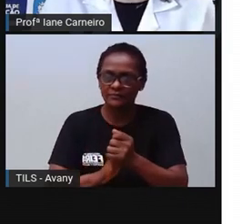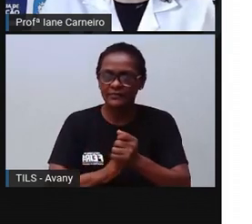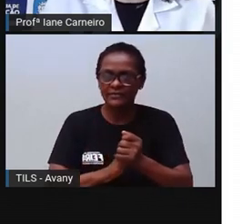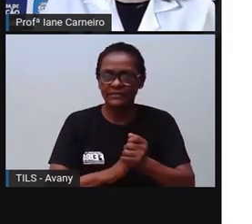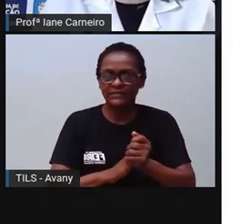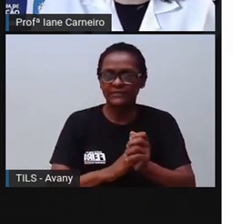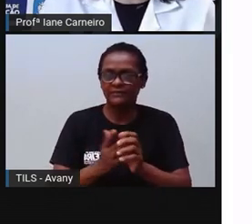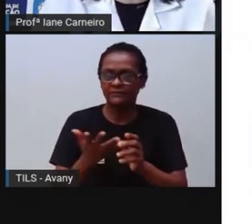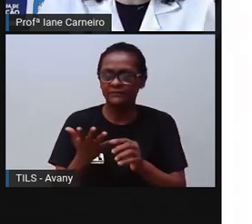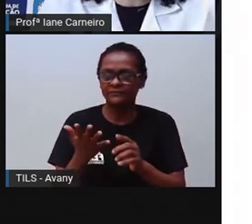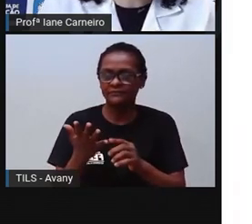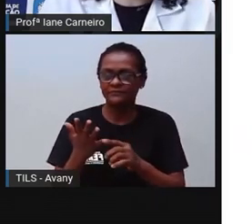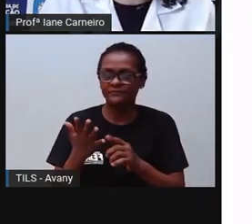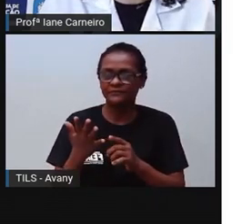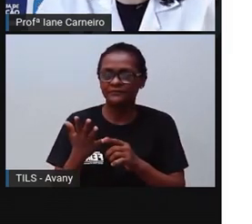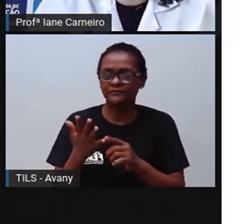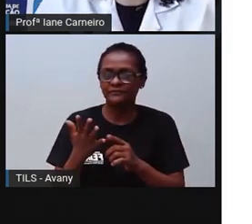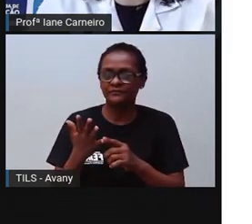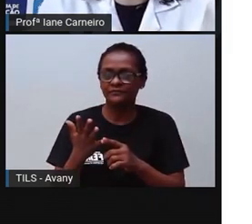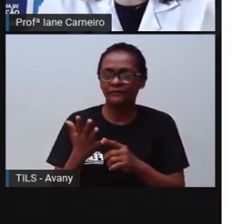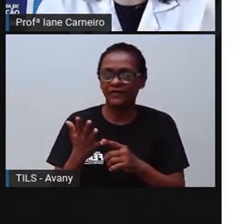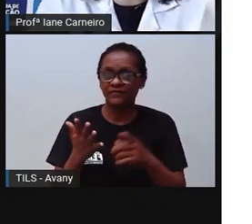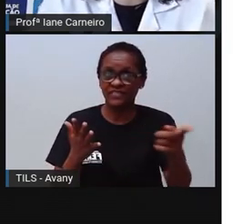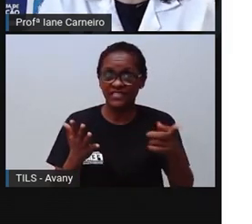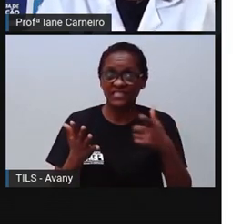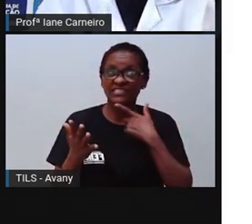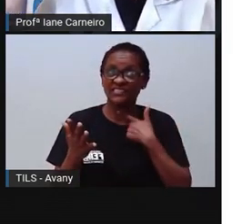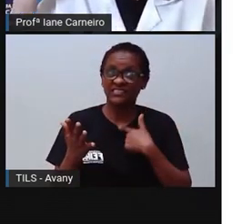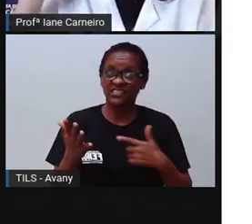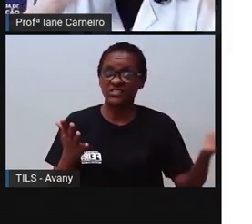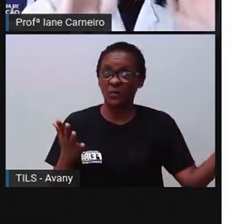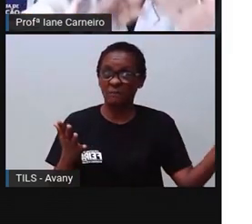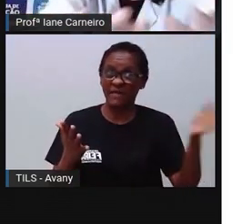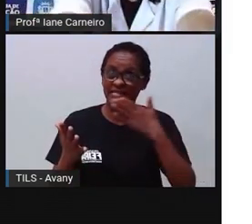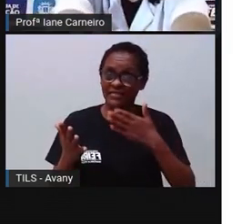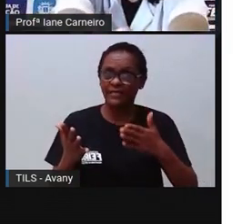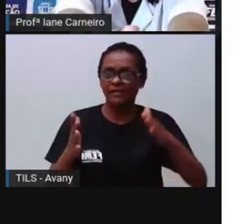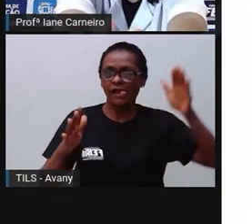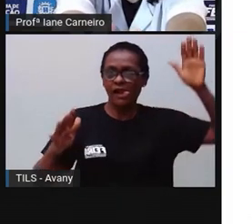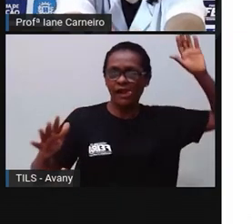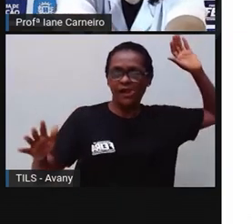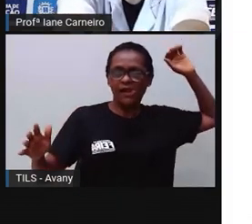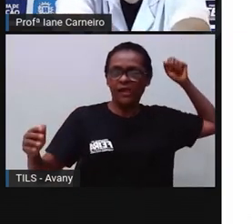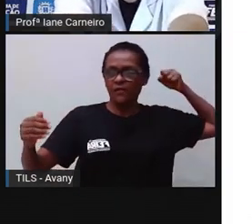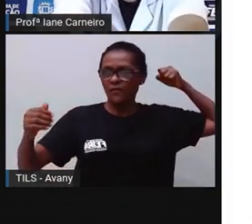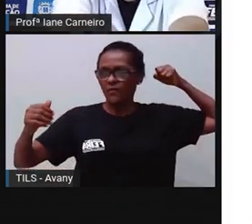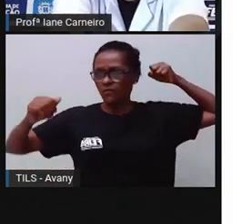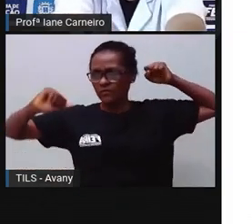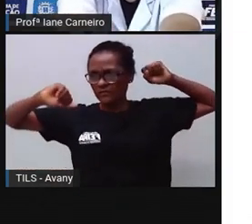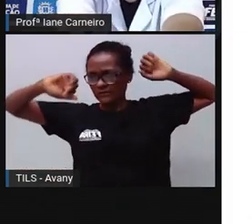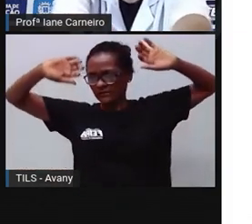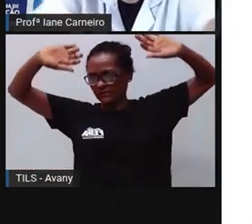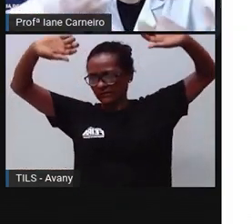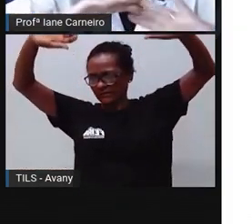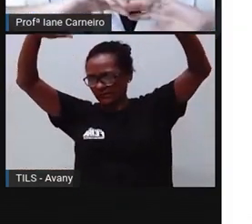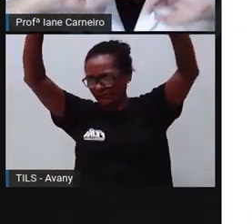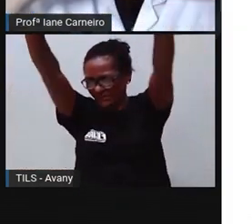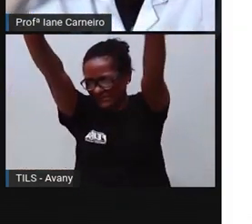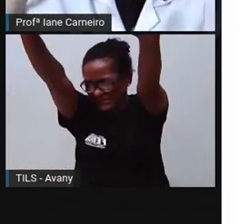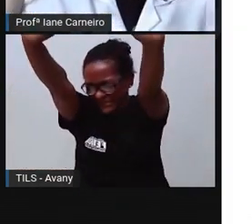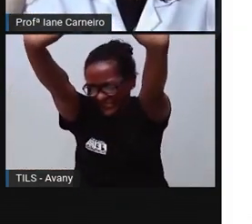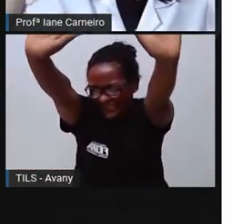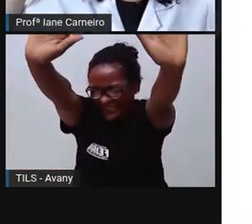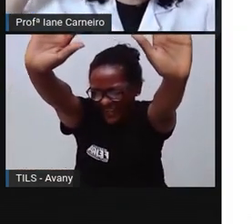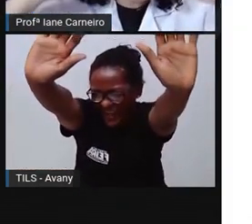a parede, ó. E quando vier aquela vontade de você bater em alguém, você vai lá na parede, ó, e se estica contra a parede, né? E aí você,